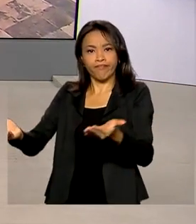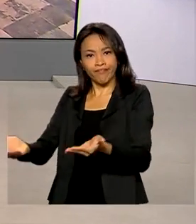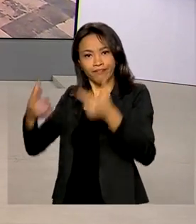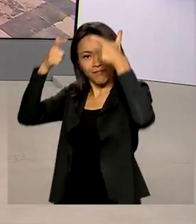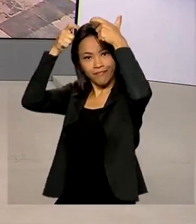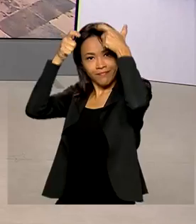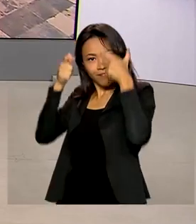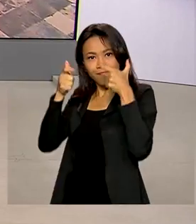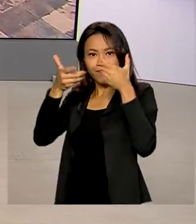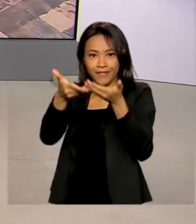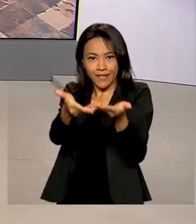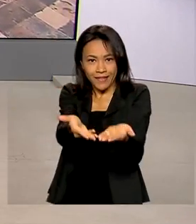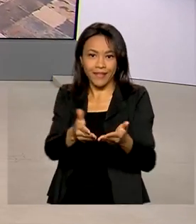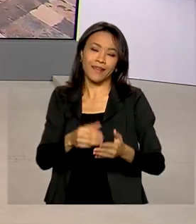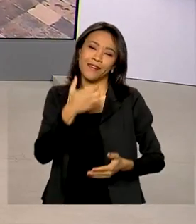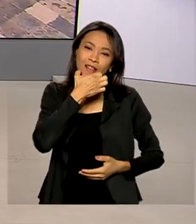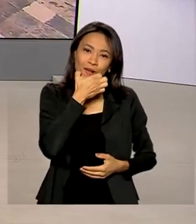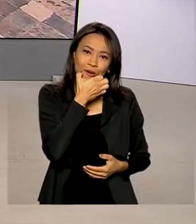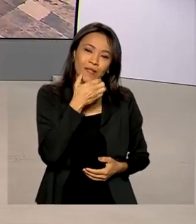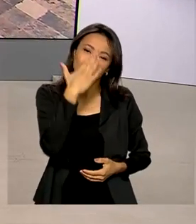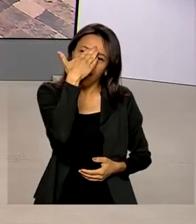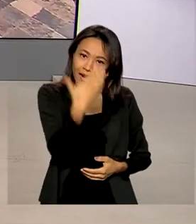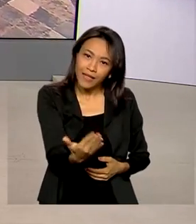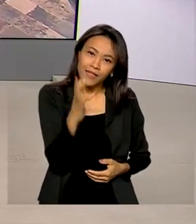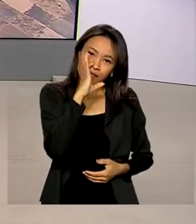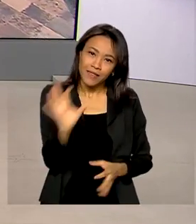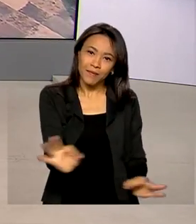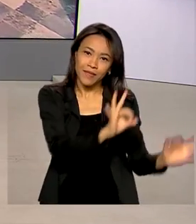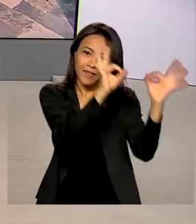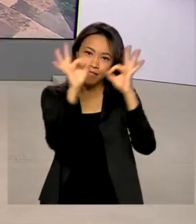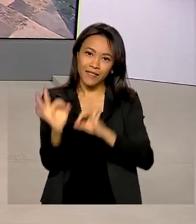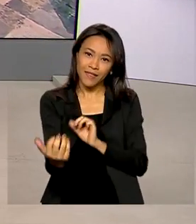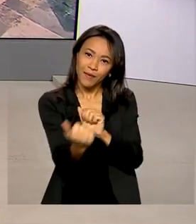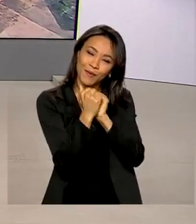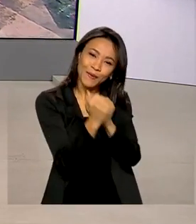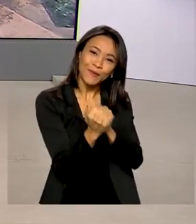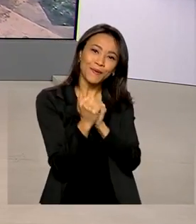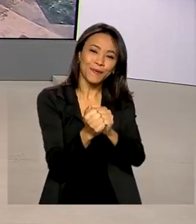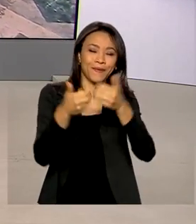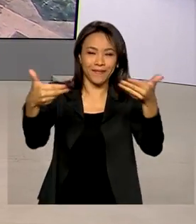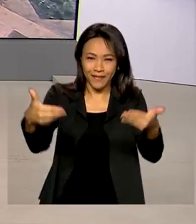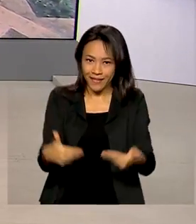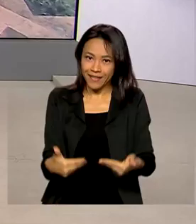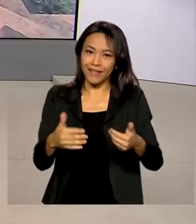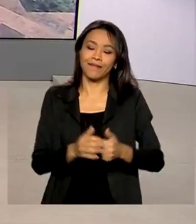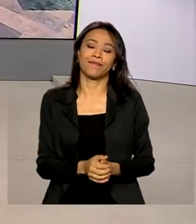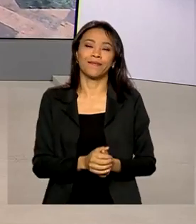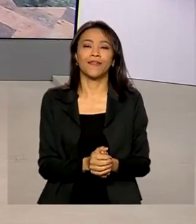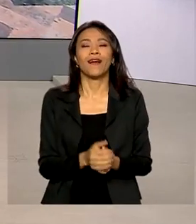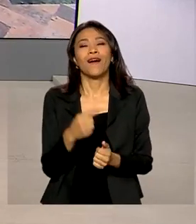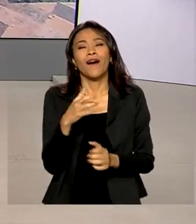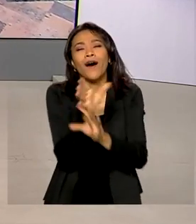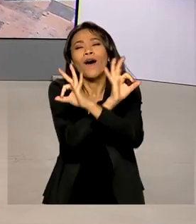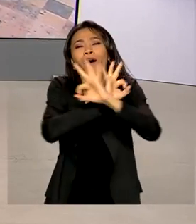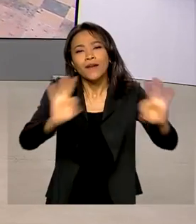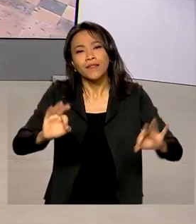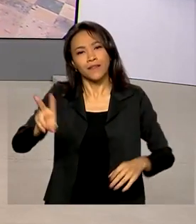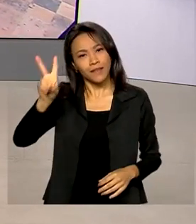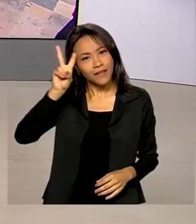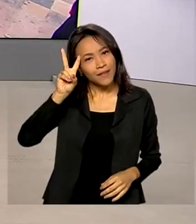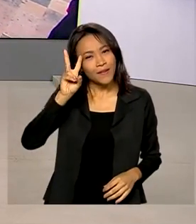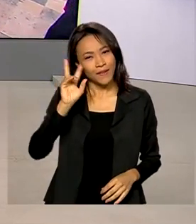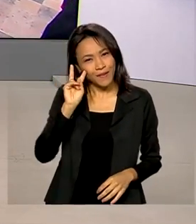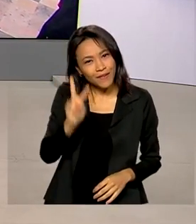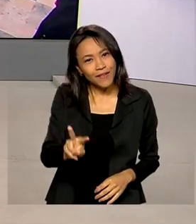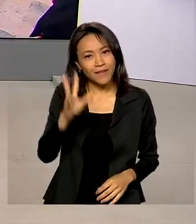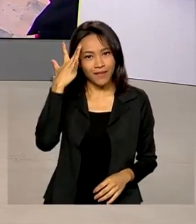em Londres. A gente agradece a sua audiência, a sua companhia aqui no Brasil em Dia. A gente deseja uma ótima segunda-feira, nos